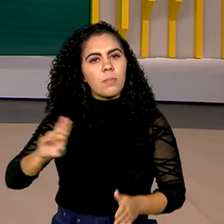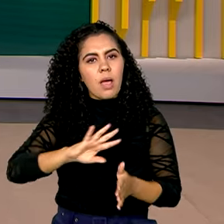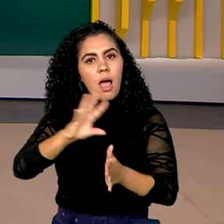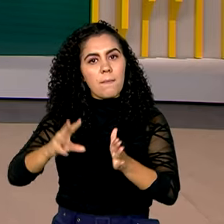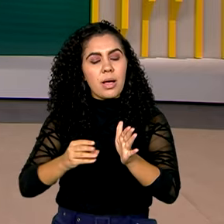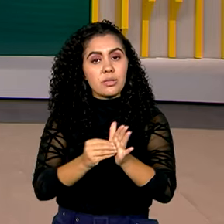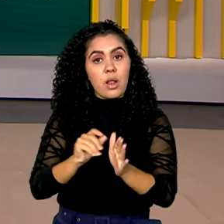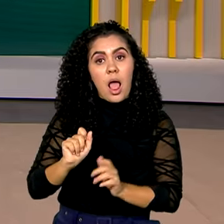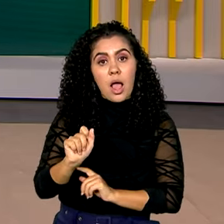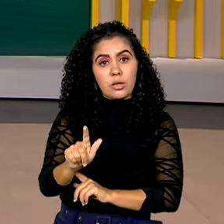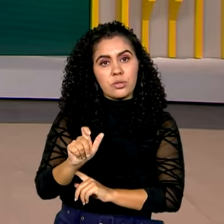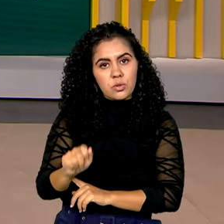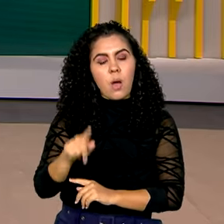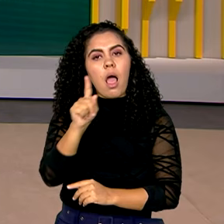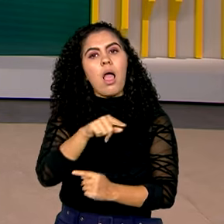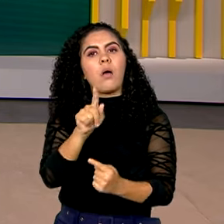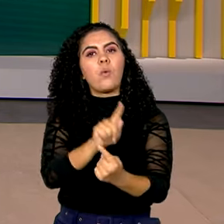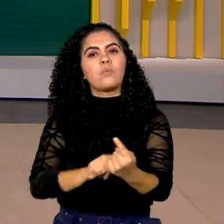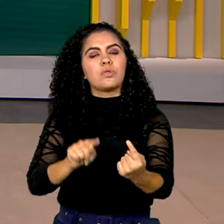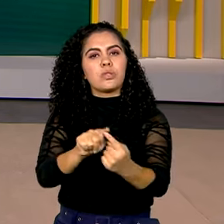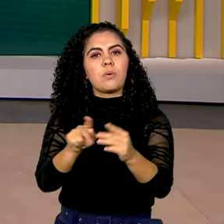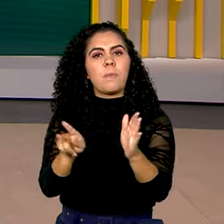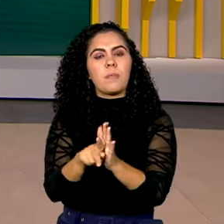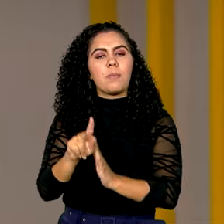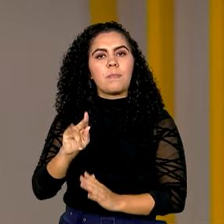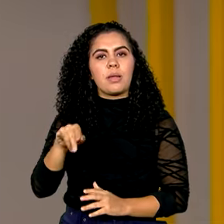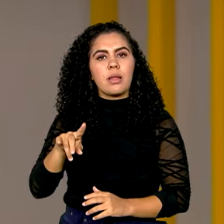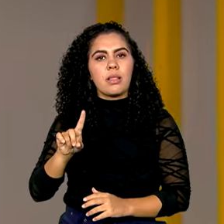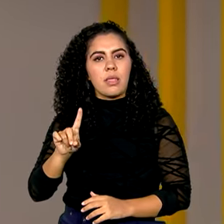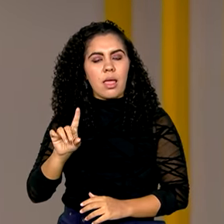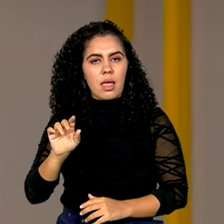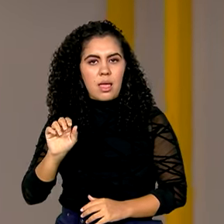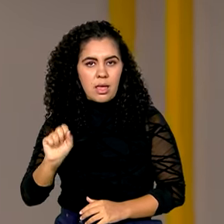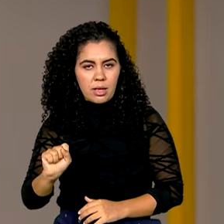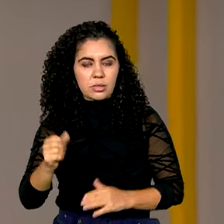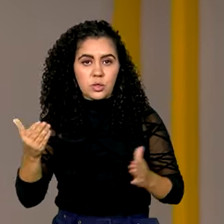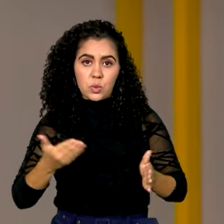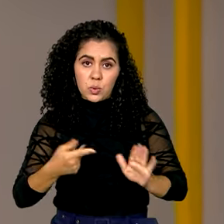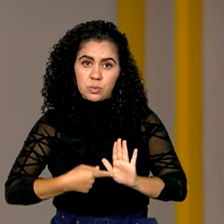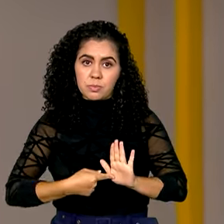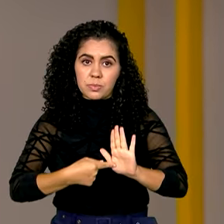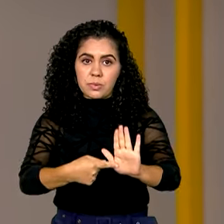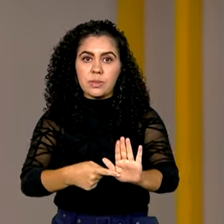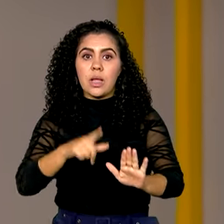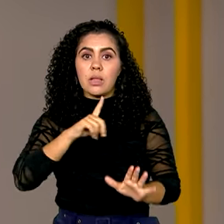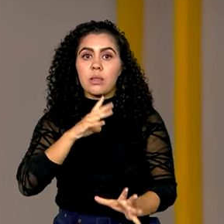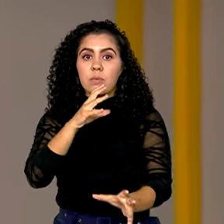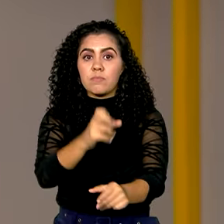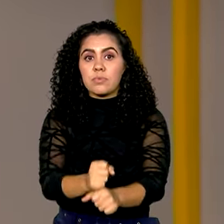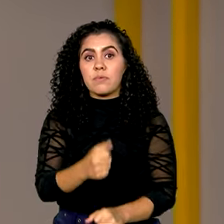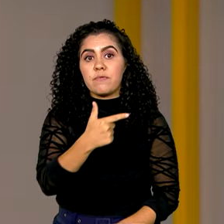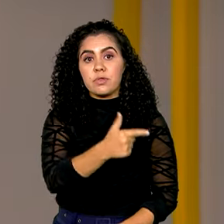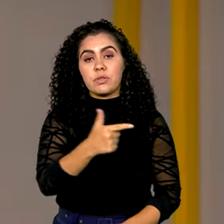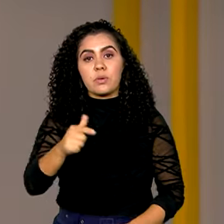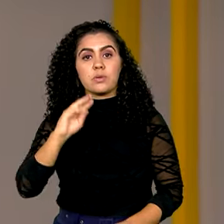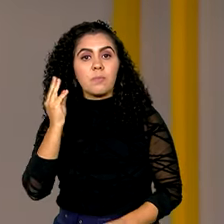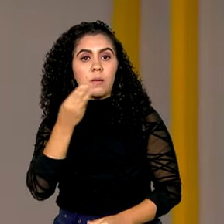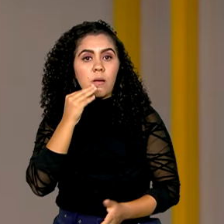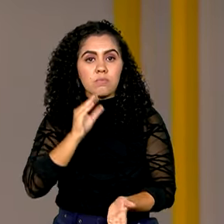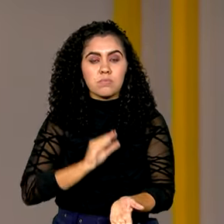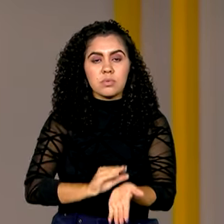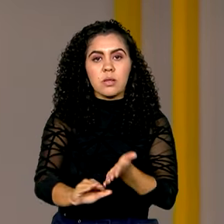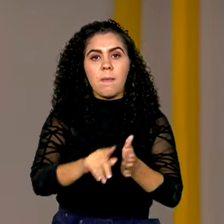BNDES Azul, apresentado hoje pelo banco. A iniciativa disponibiliza 22 bilhões de reais para